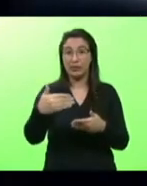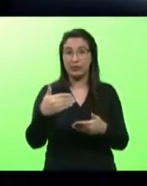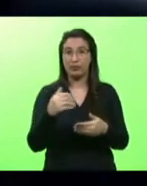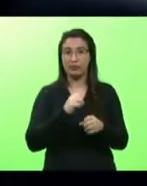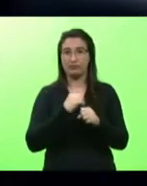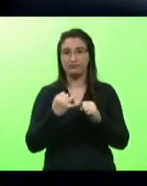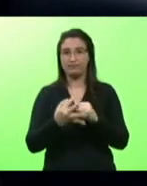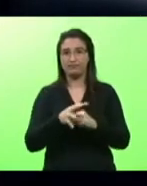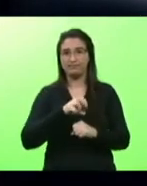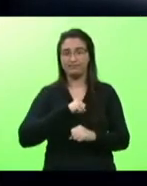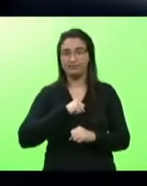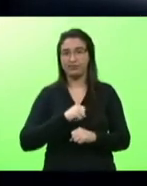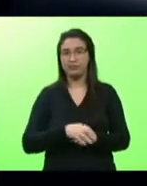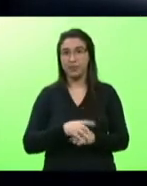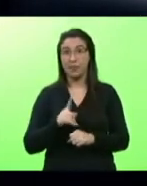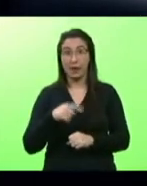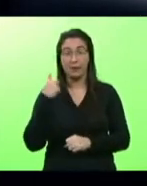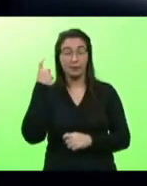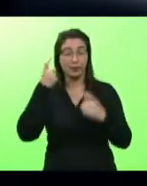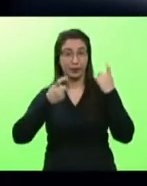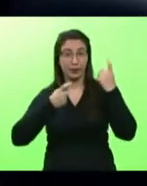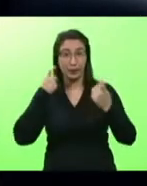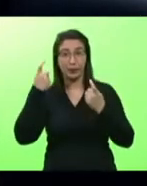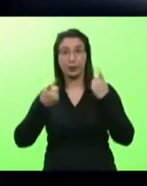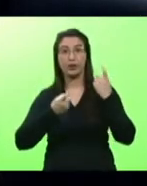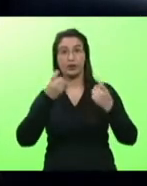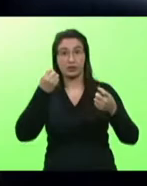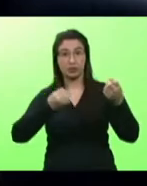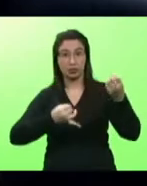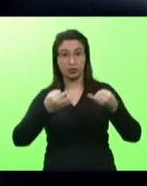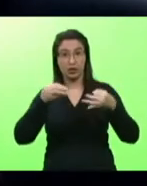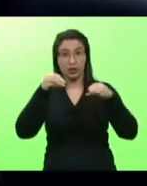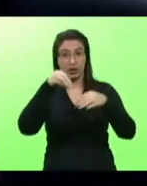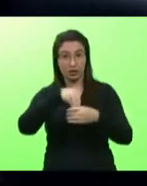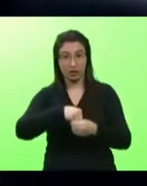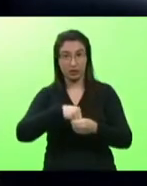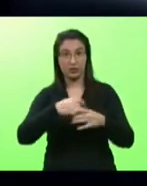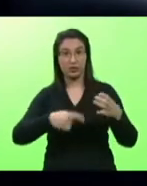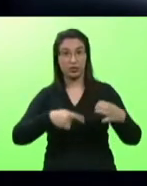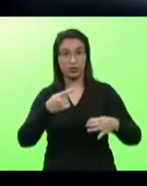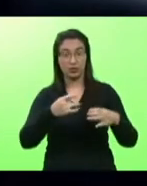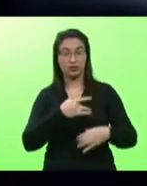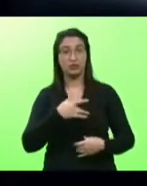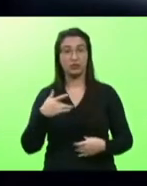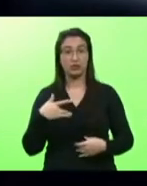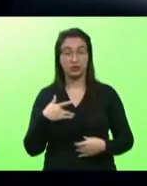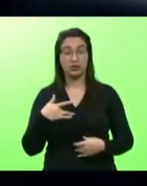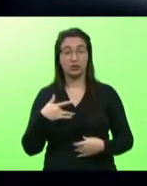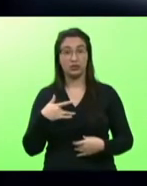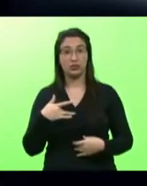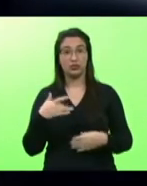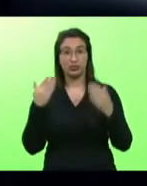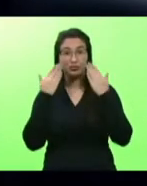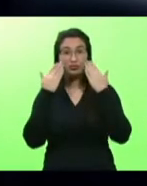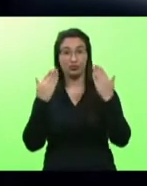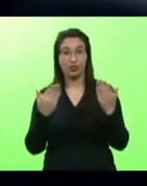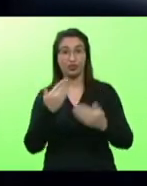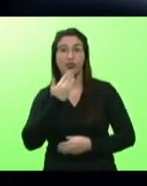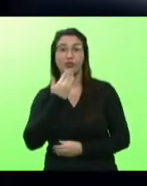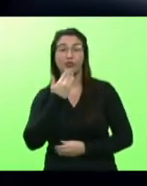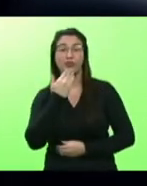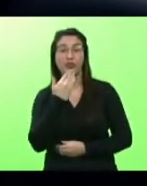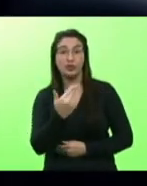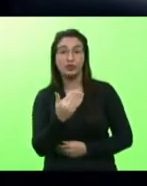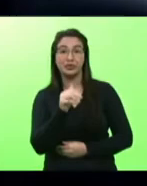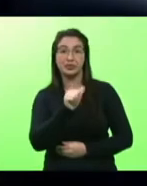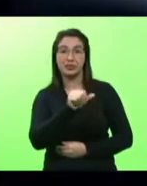preocupação inclusive levantada deputado Cobalchini na comissão de saúde e nos trouxe esse requerimento a deputada Ada